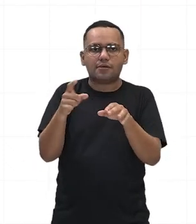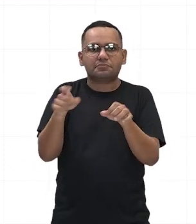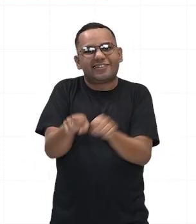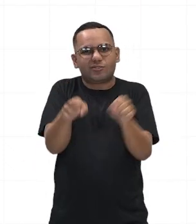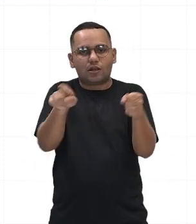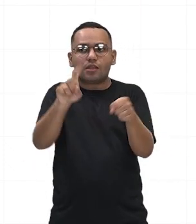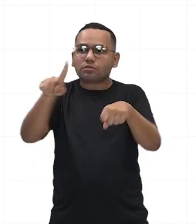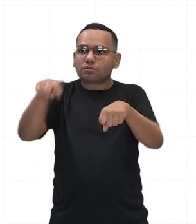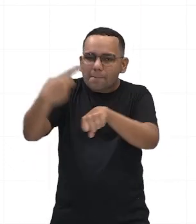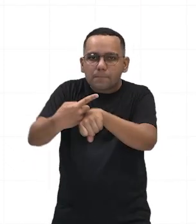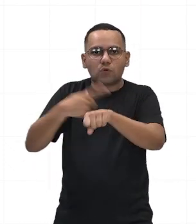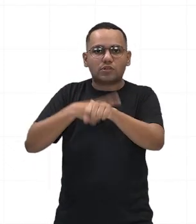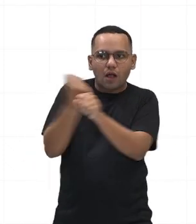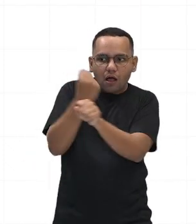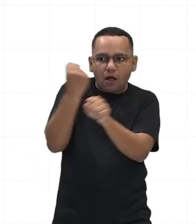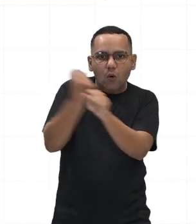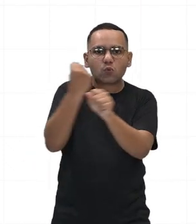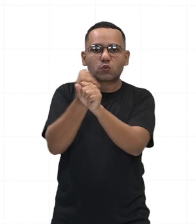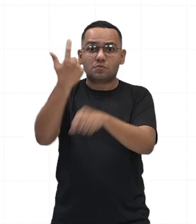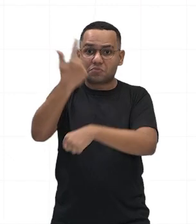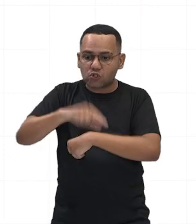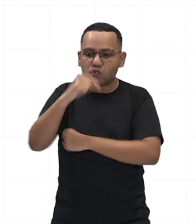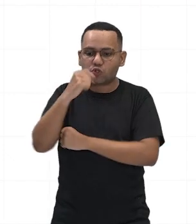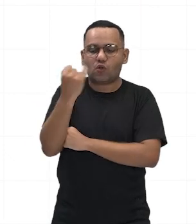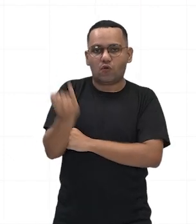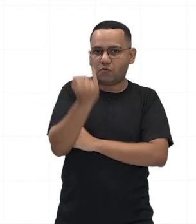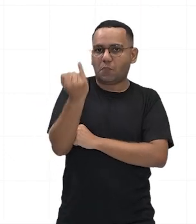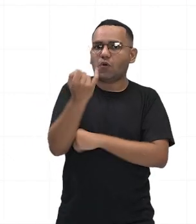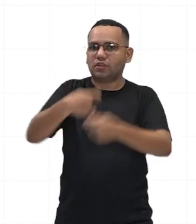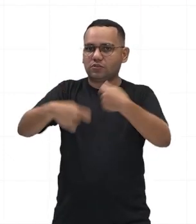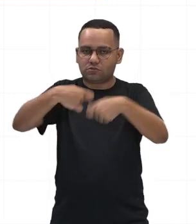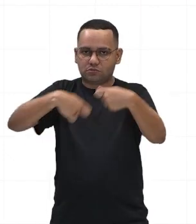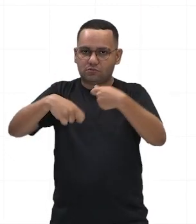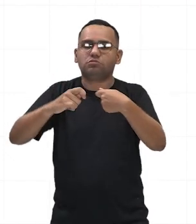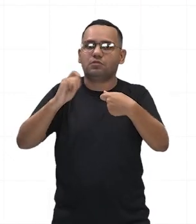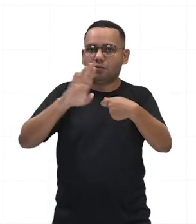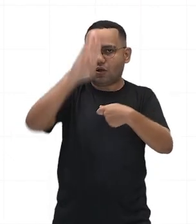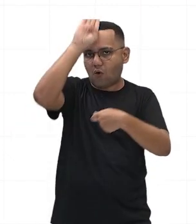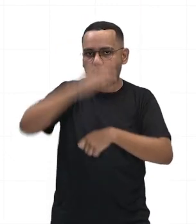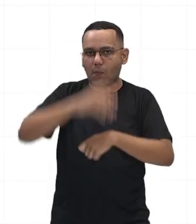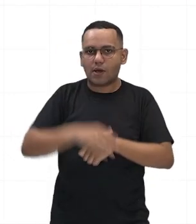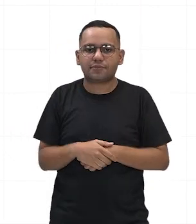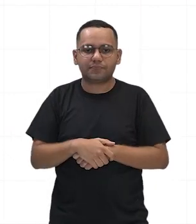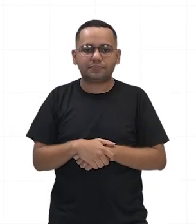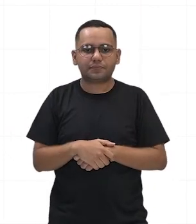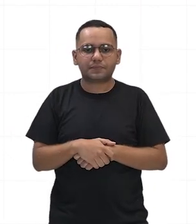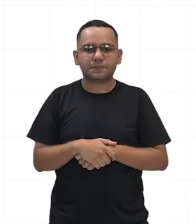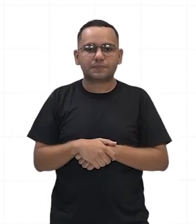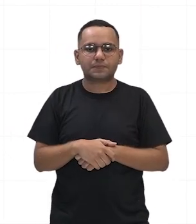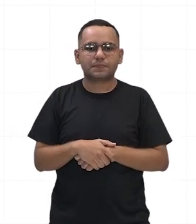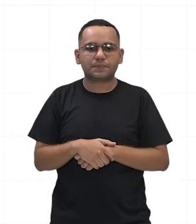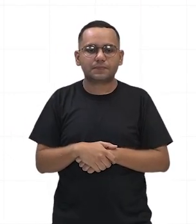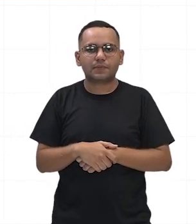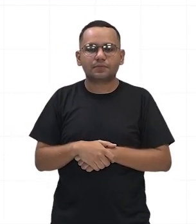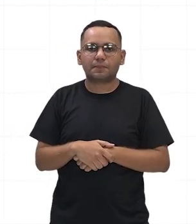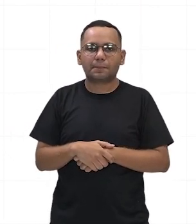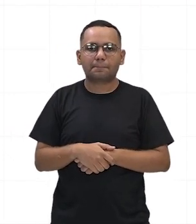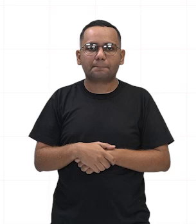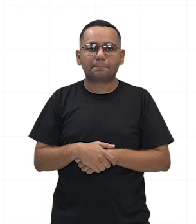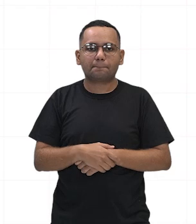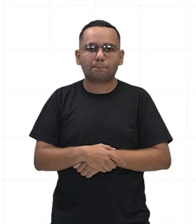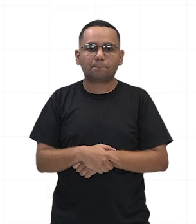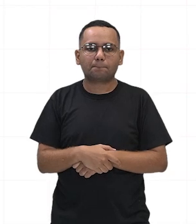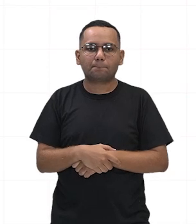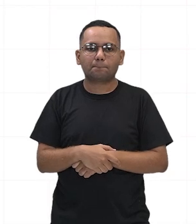dos mais importantes no funcionamento do Império, tornando-se uma província romana. Muito bem.